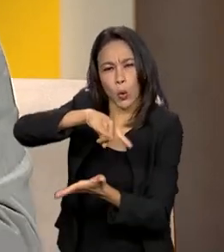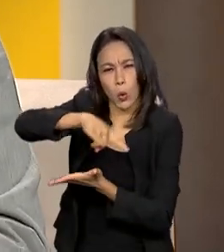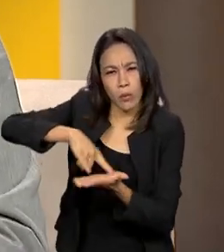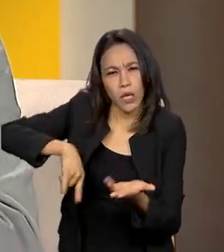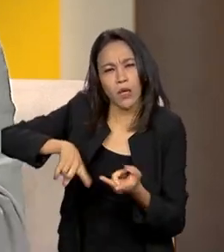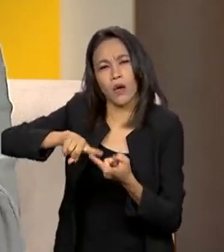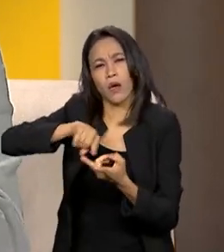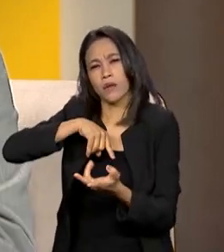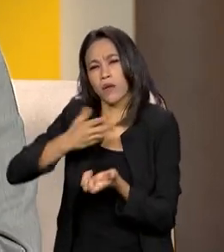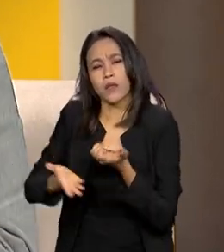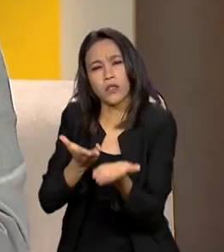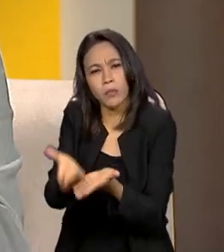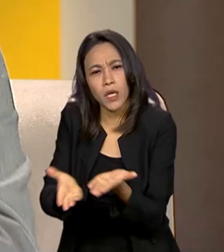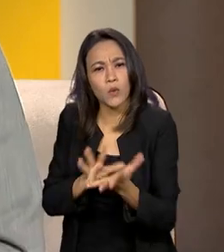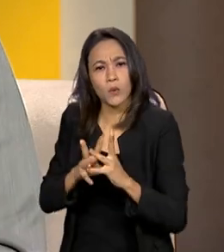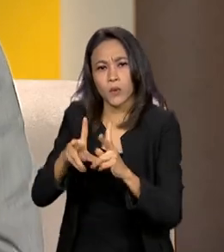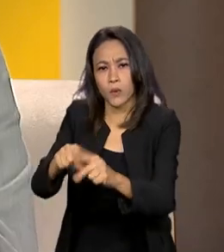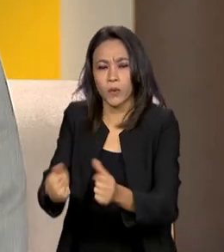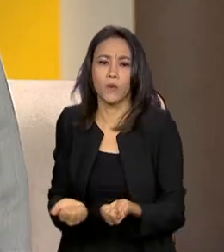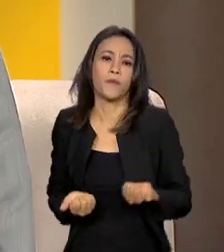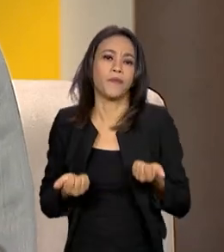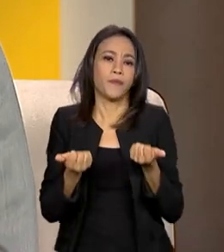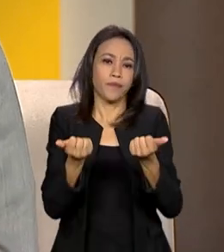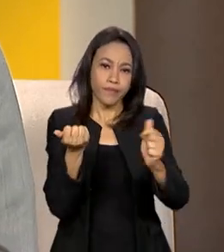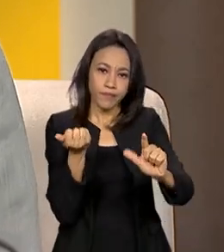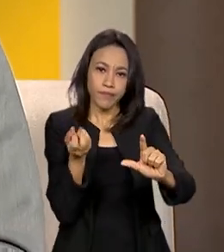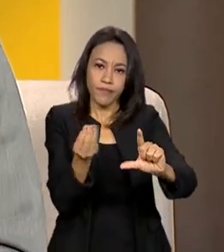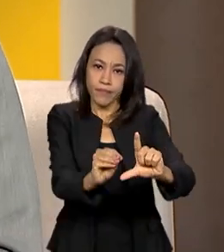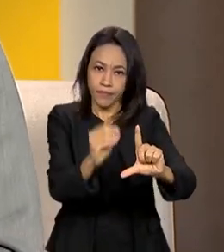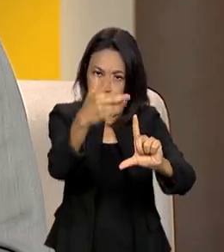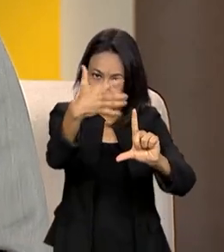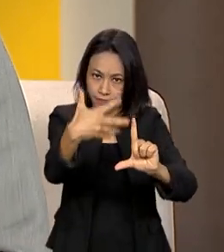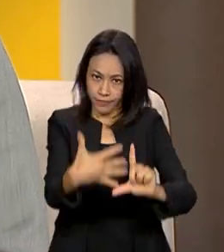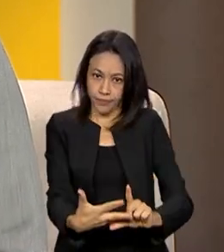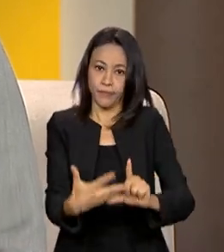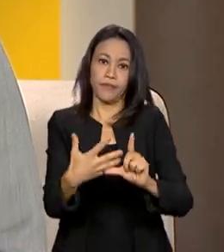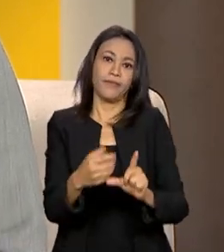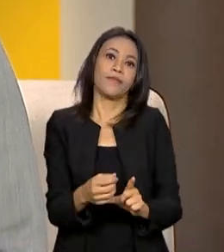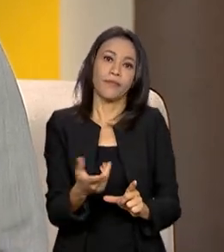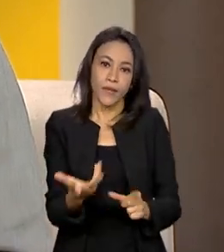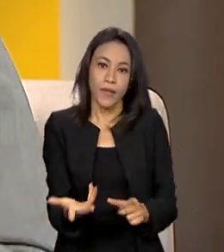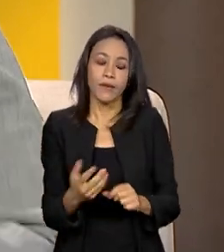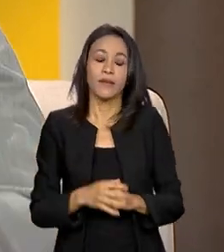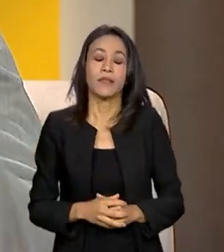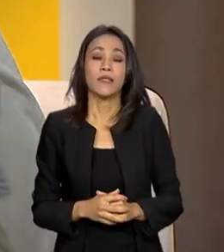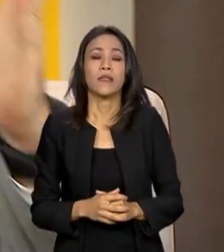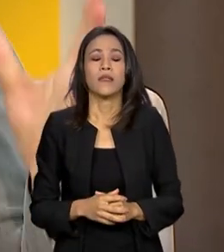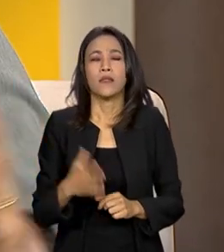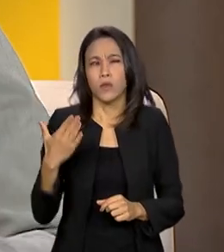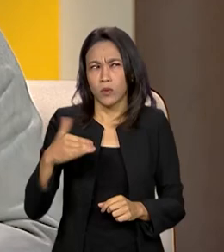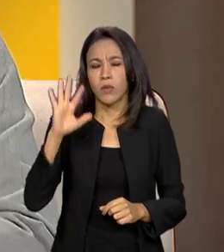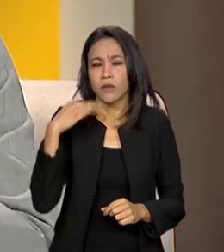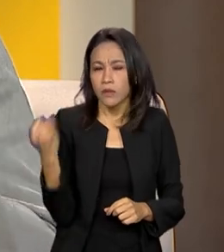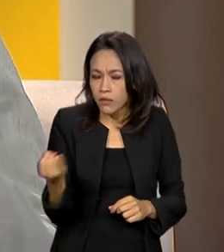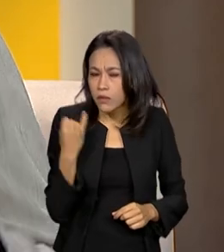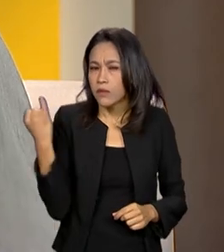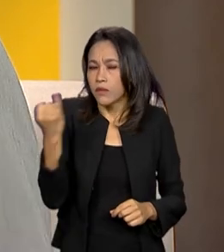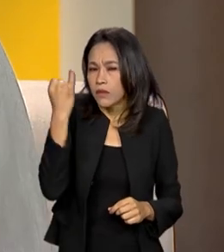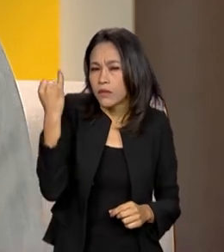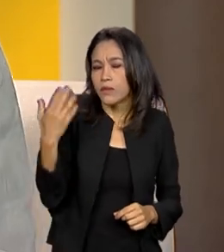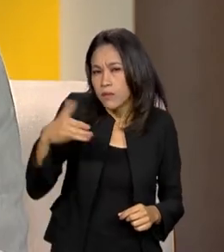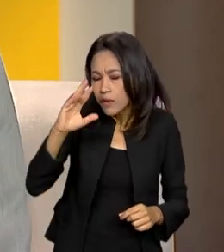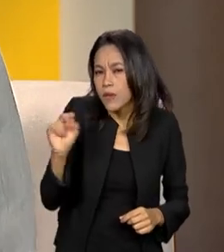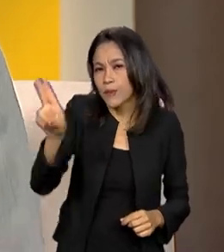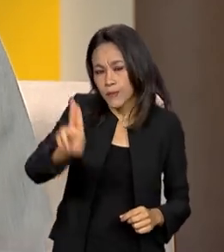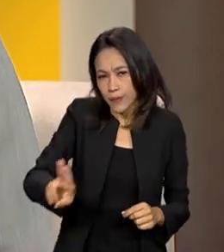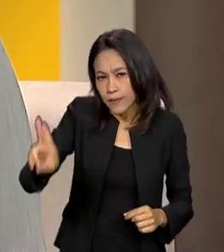naquele sprint final, para completar essa digitalização. Os mais importantes, os mais utilizados,